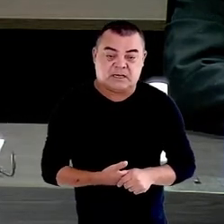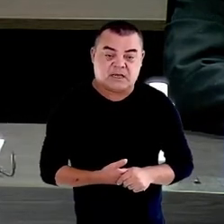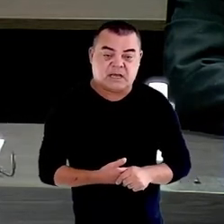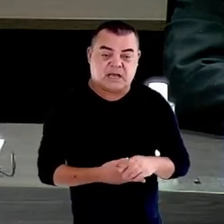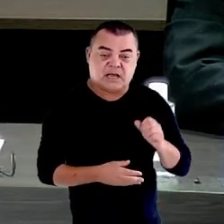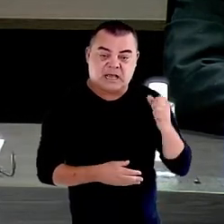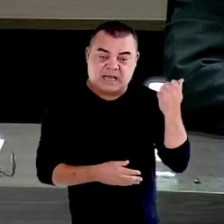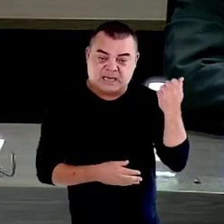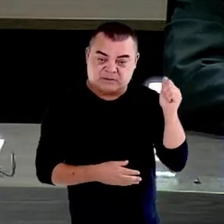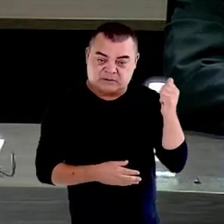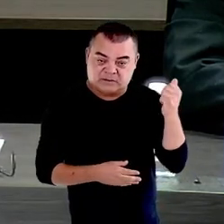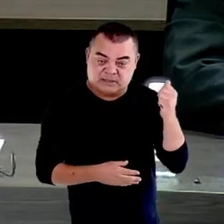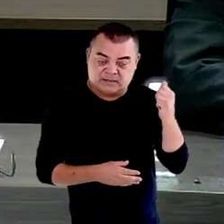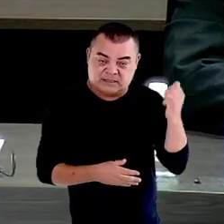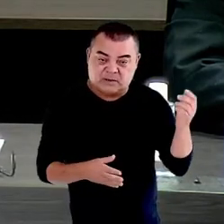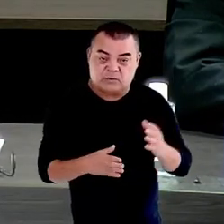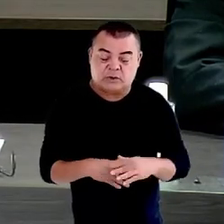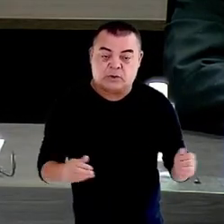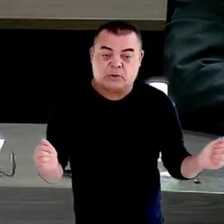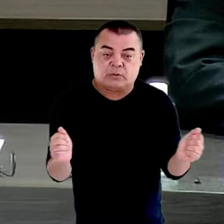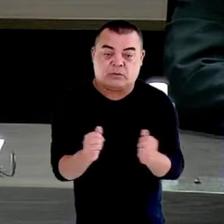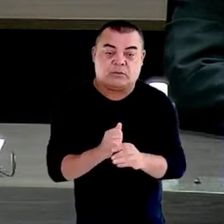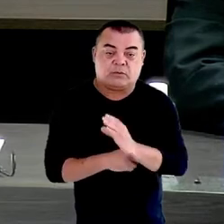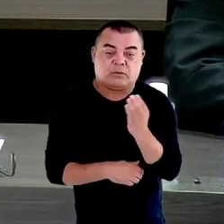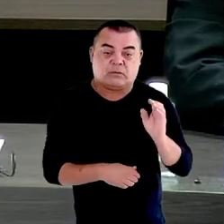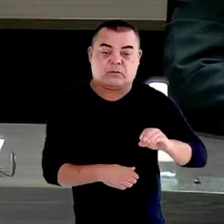presente através da CONAMP.